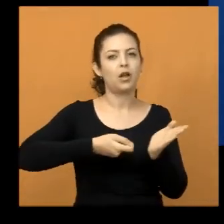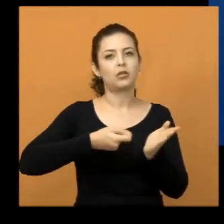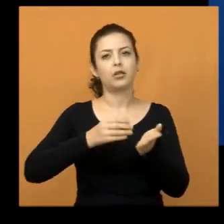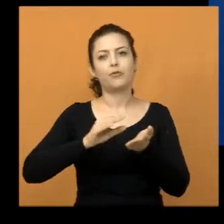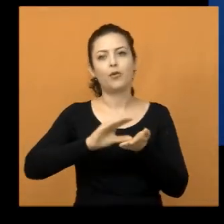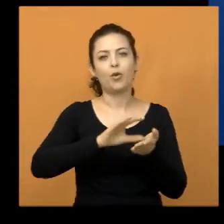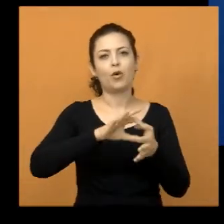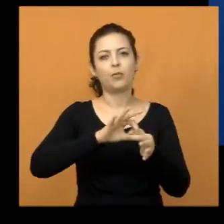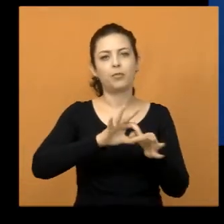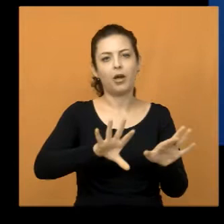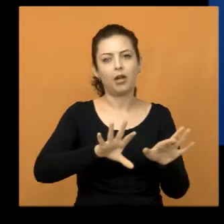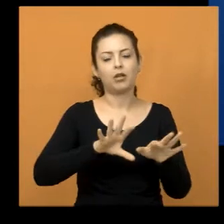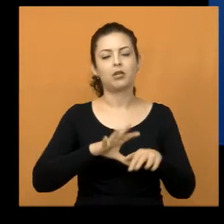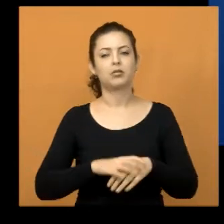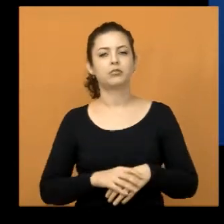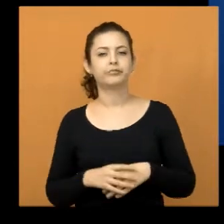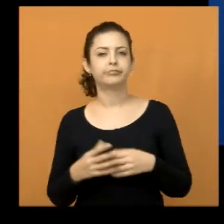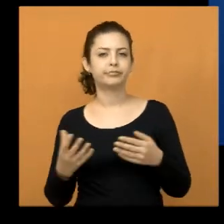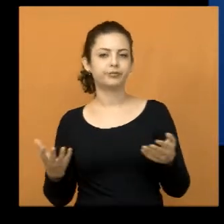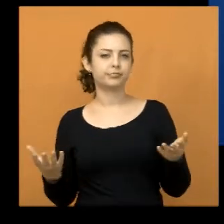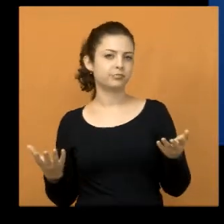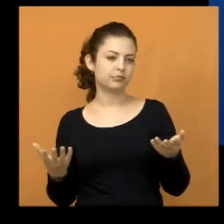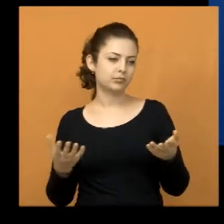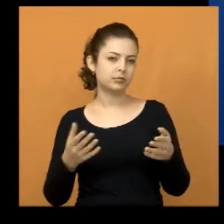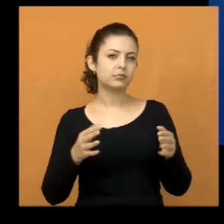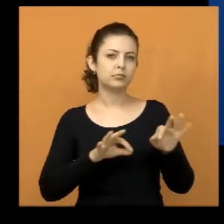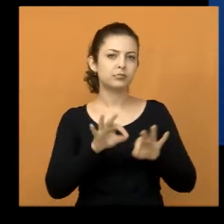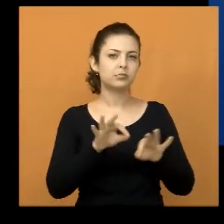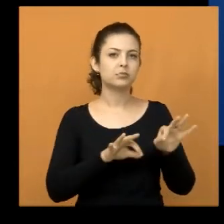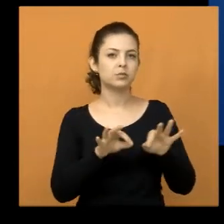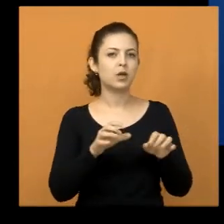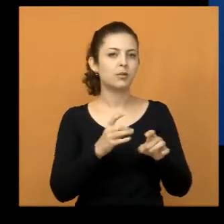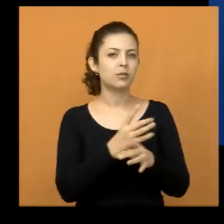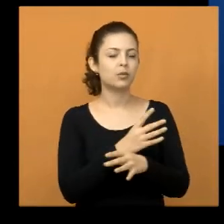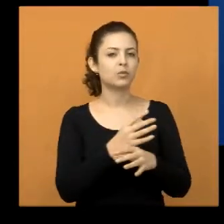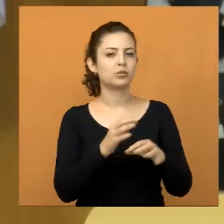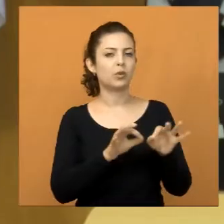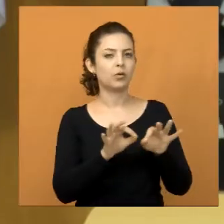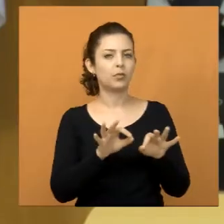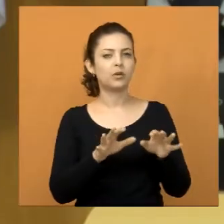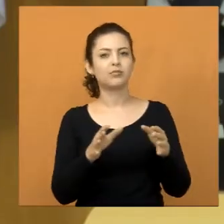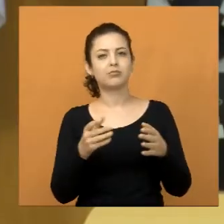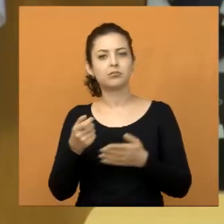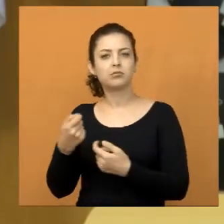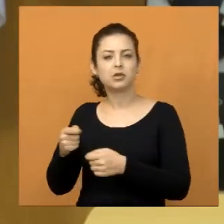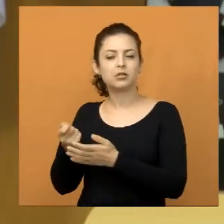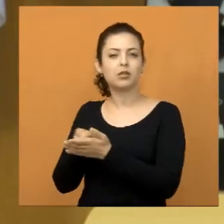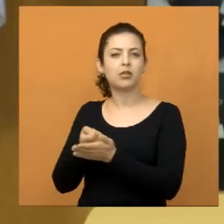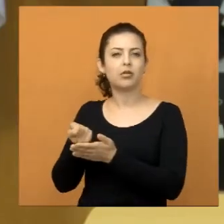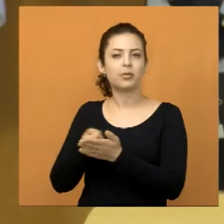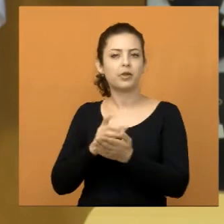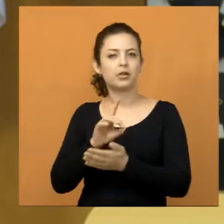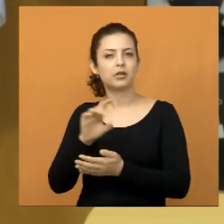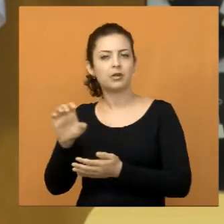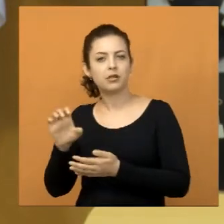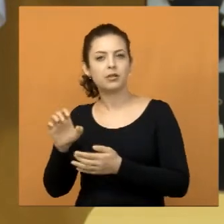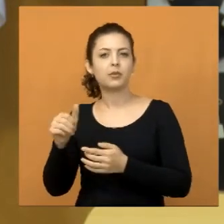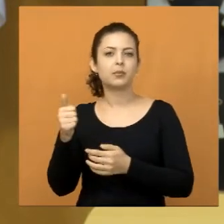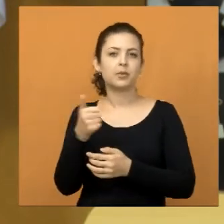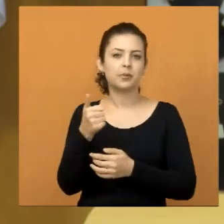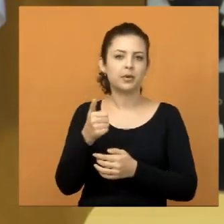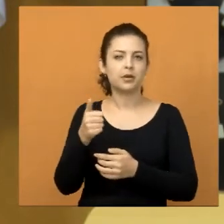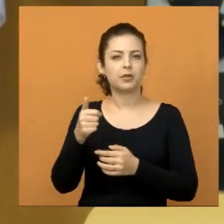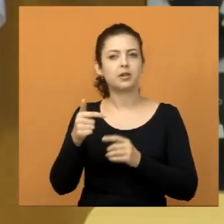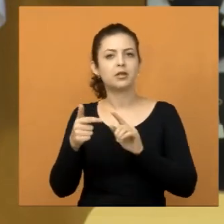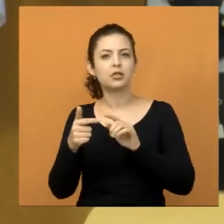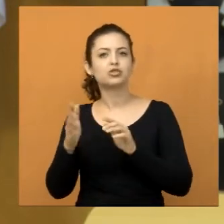a destinação da verba, para poder ser executada essa obra. Mas nós temos aqui que cobrar a diretoria de